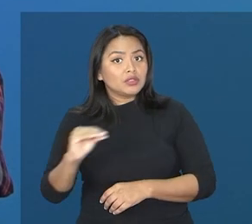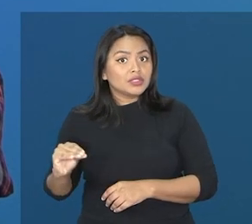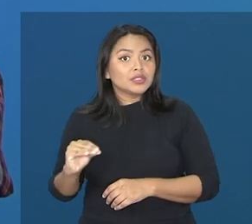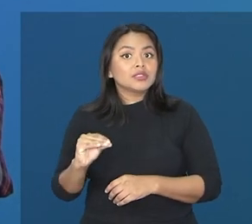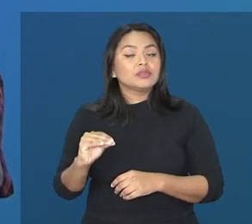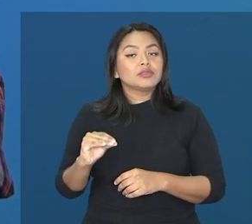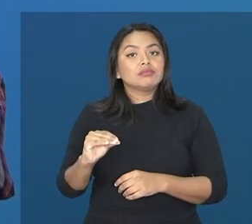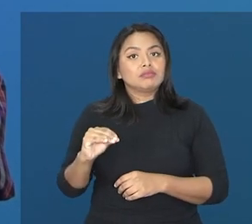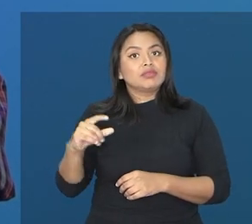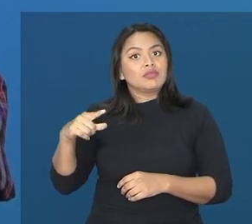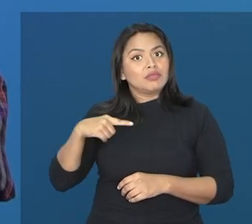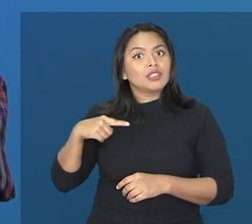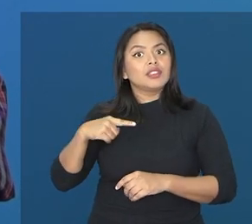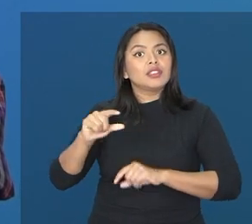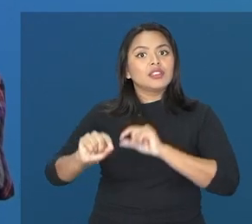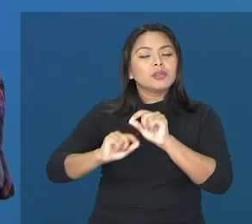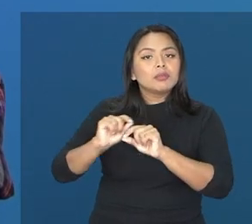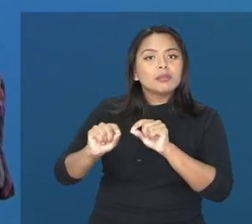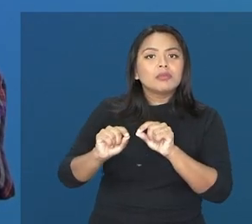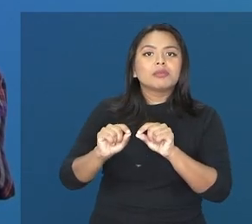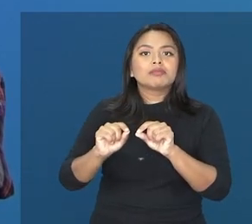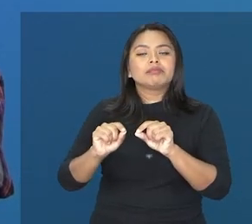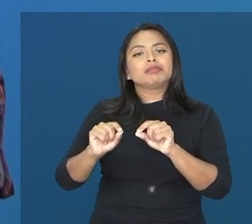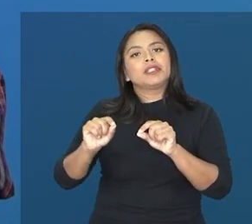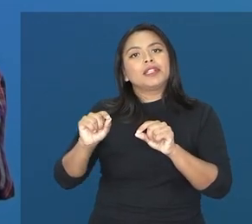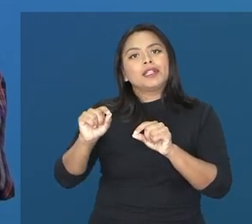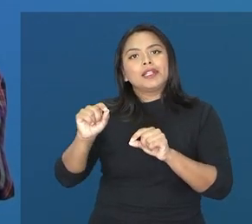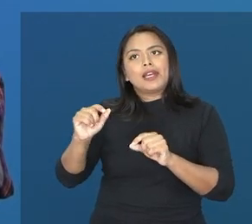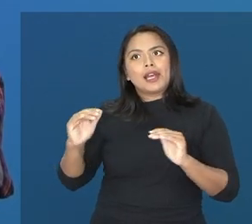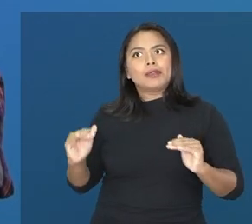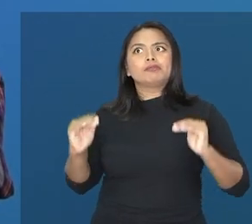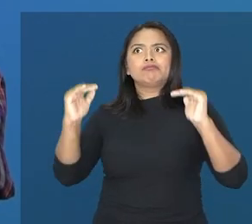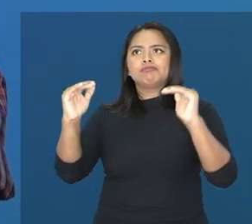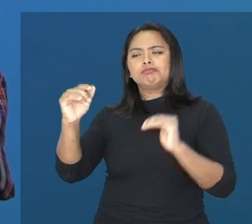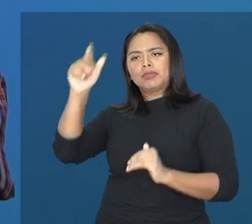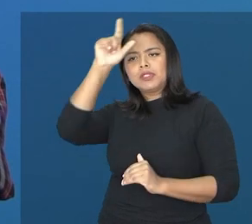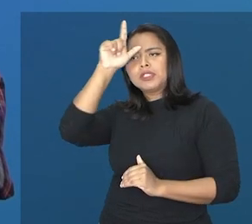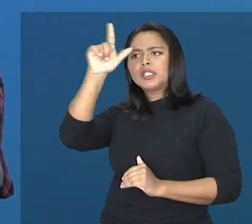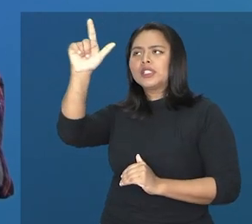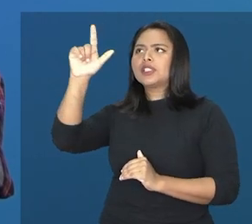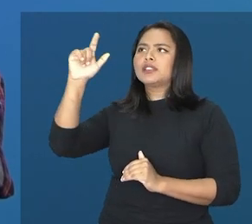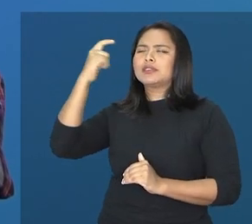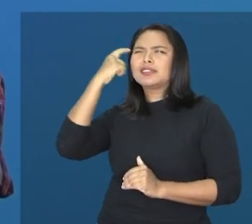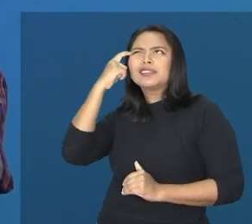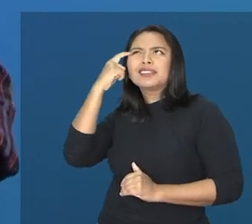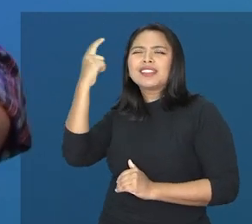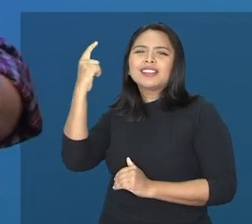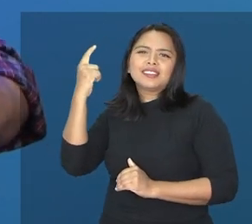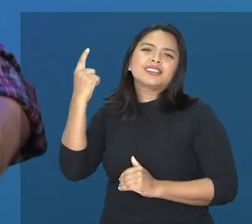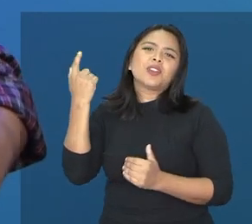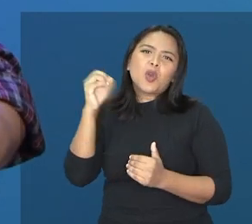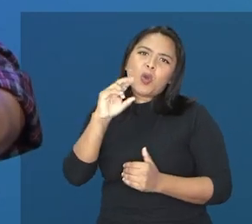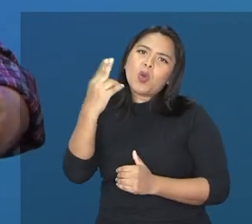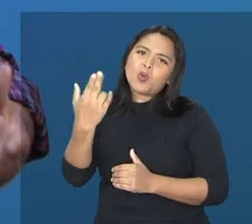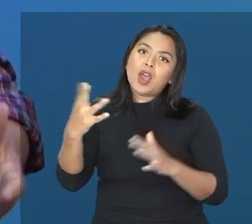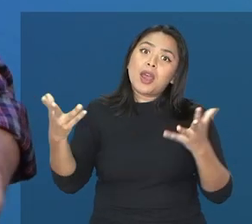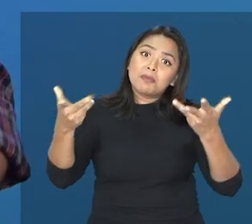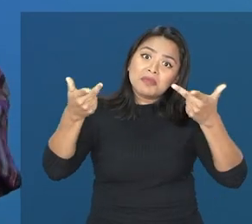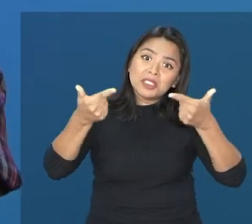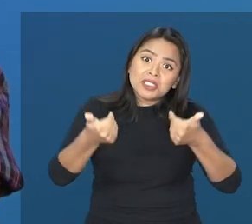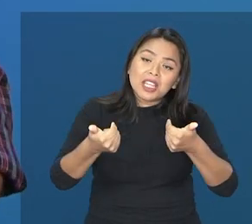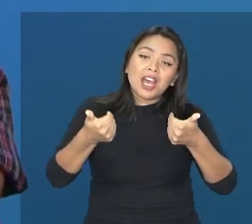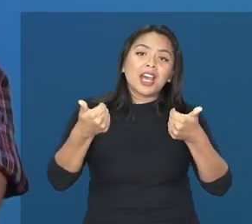ele pode ter um desempenho superior também em liderança, em criatividade, na sua capacidade ou